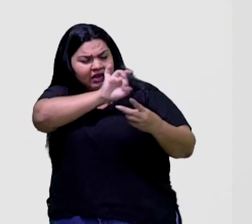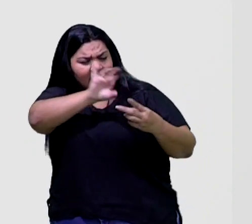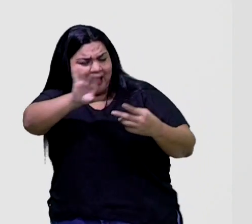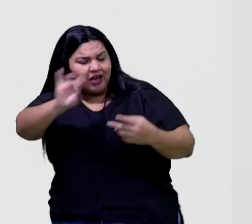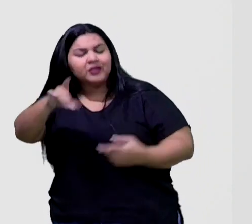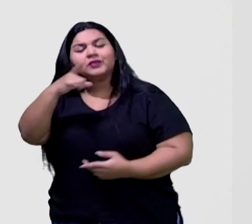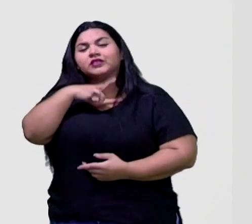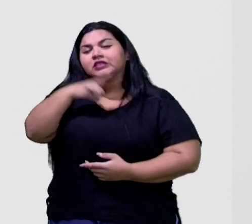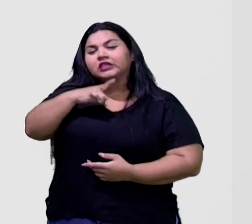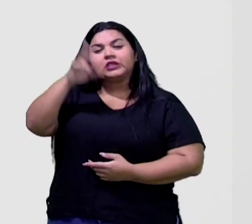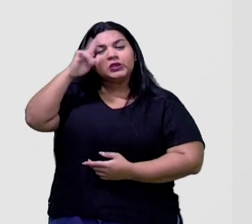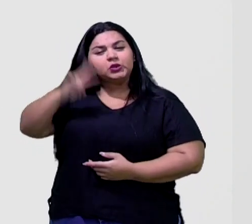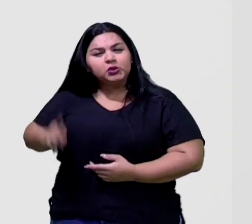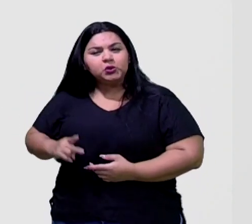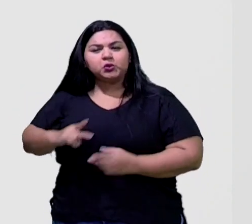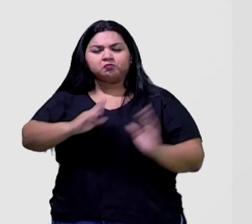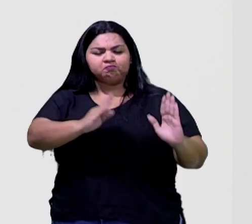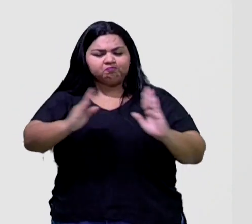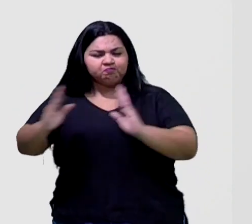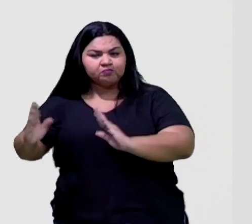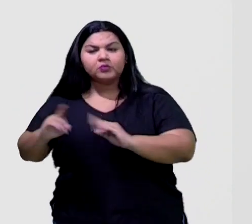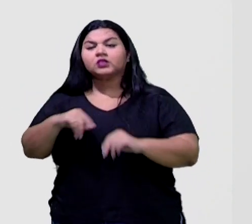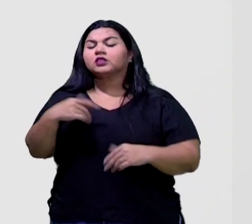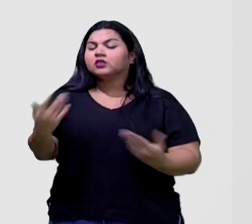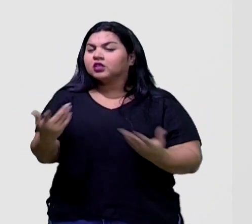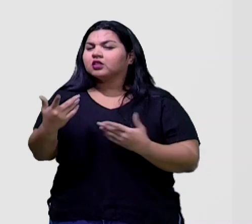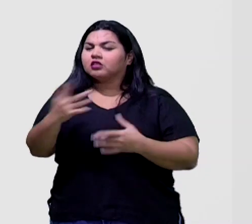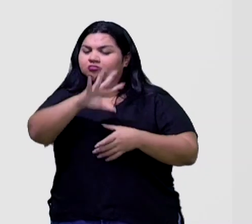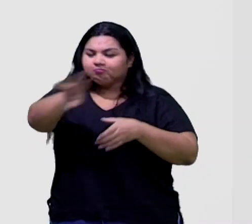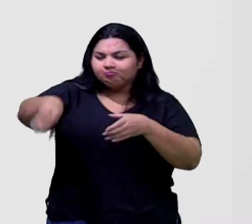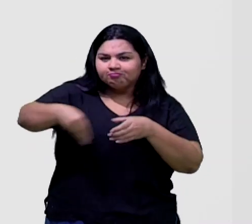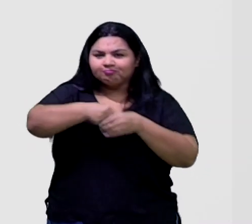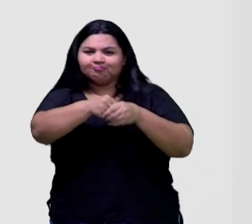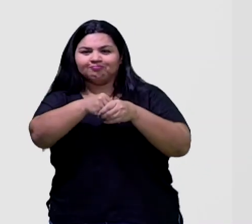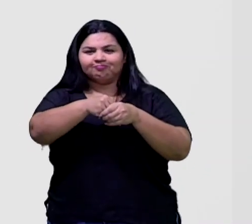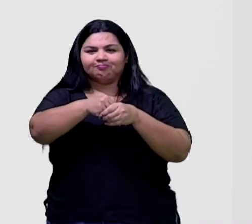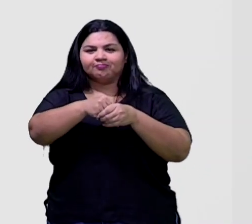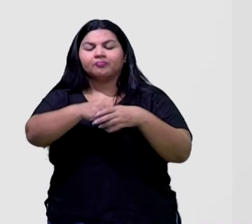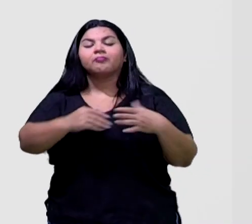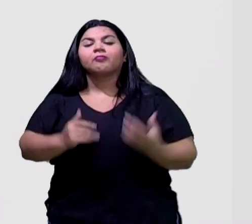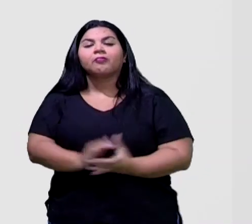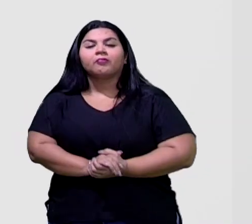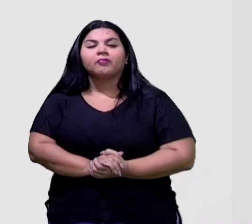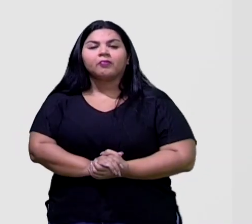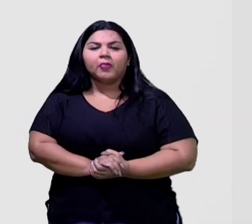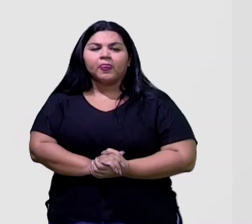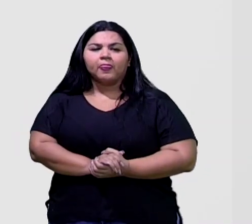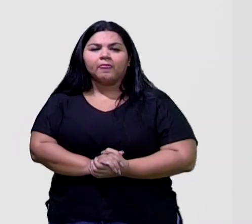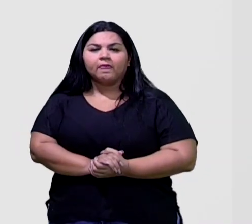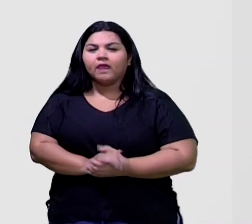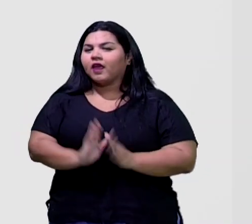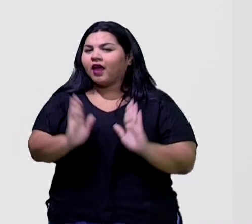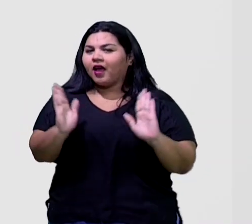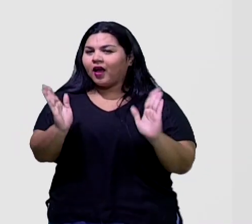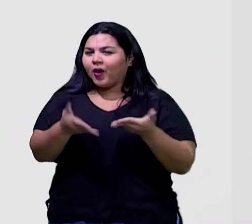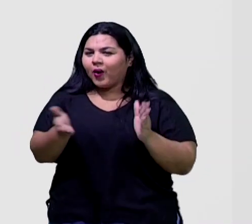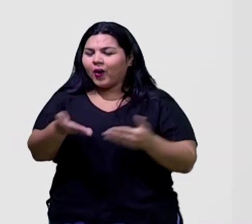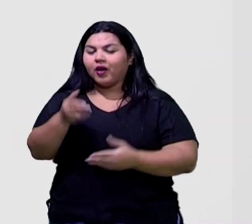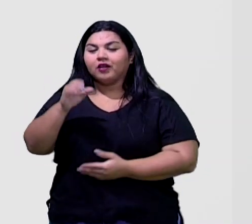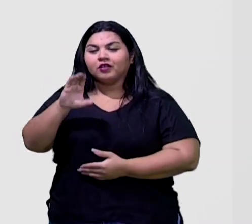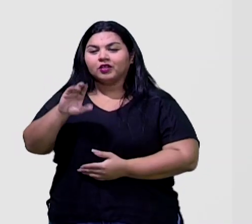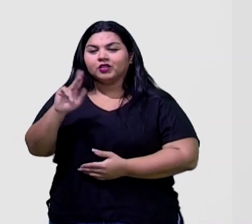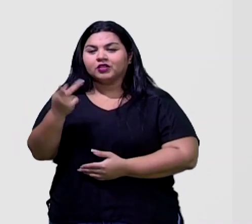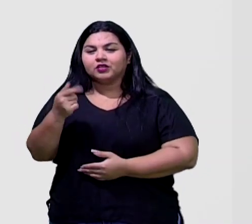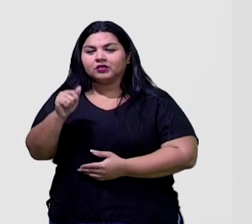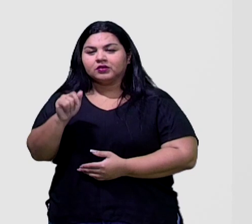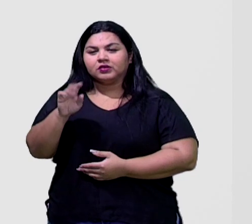paralelas e no filme dos Vingadores, essas histórias, elas se convergem, não é? Vamos dar uma olhadinha nesse chat para ver aí o